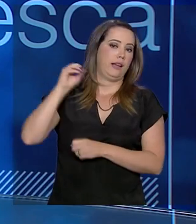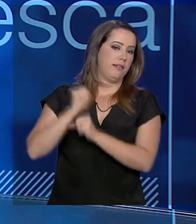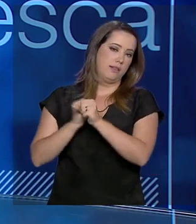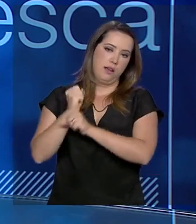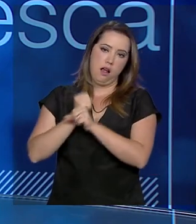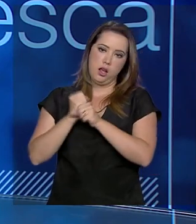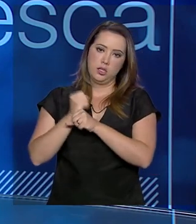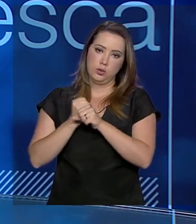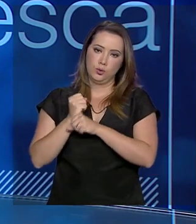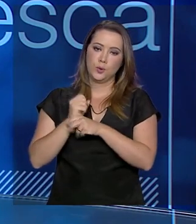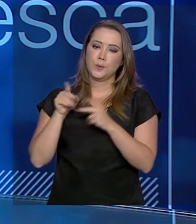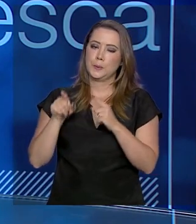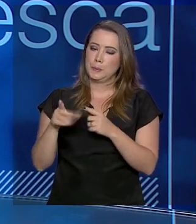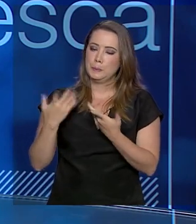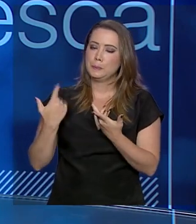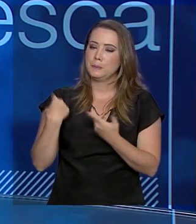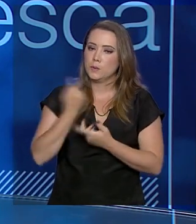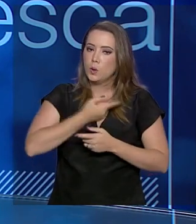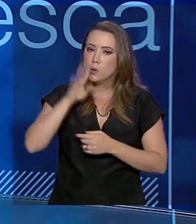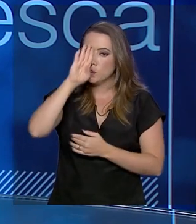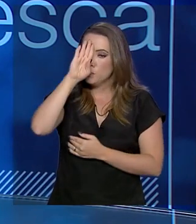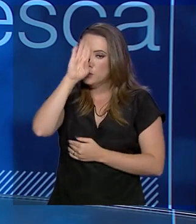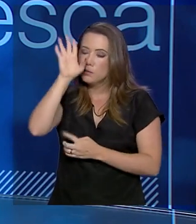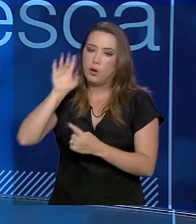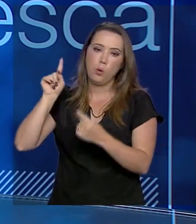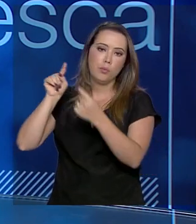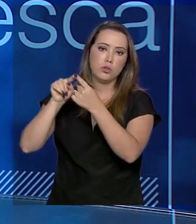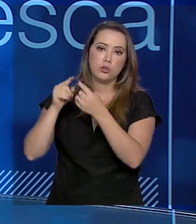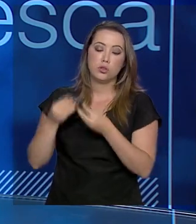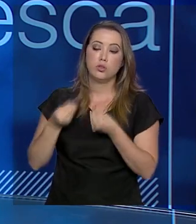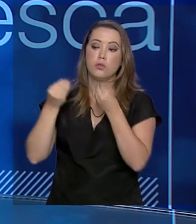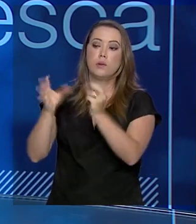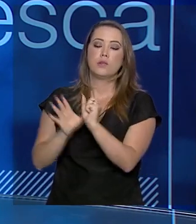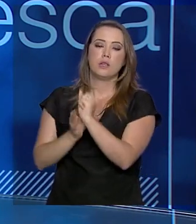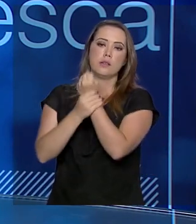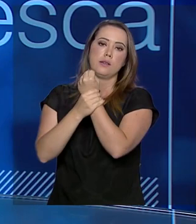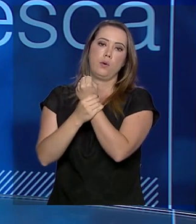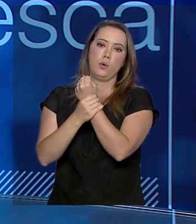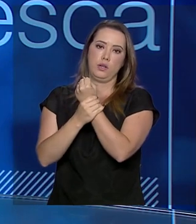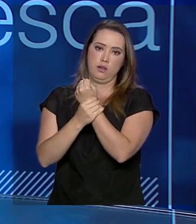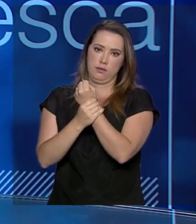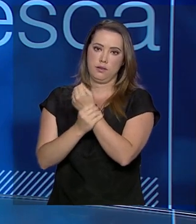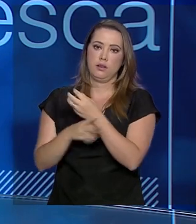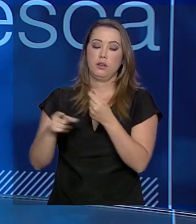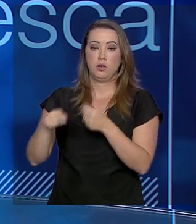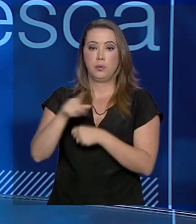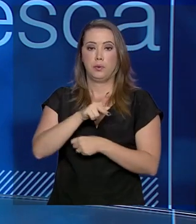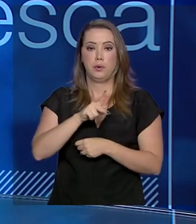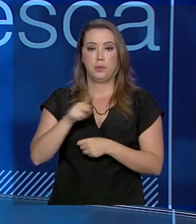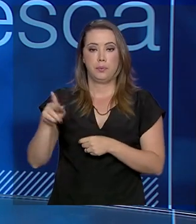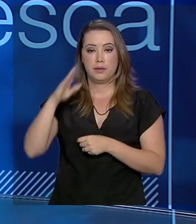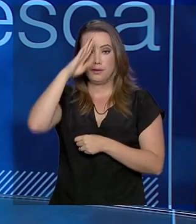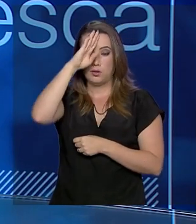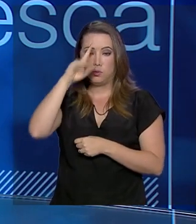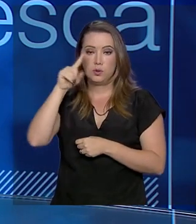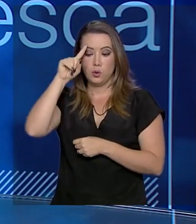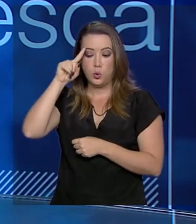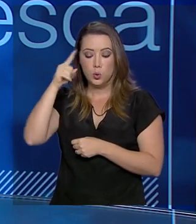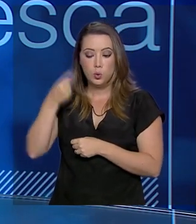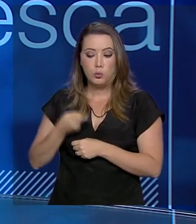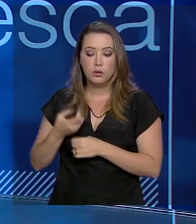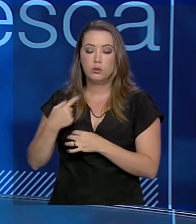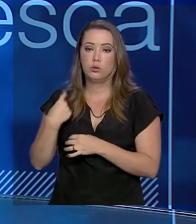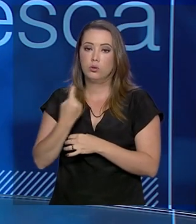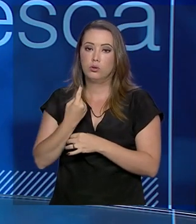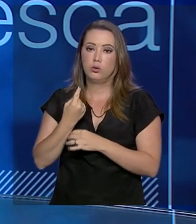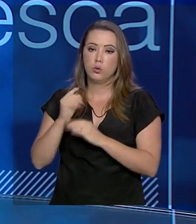de frente. Posso te dizer que a nossa principal meta é trazer a segurança jurídica que o presidente realmente nos pediu